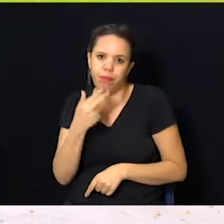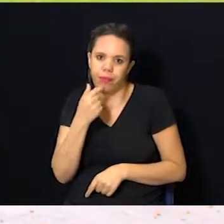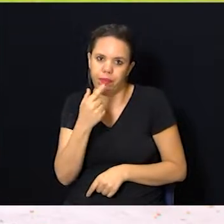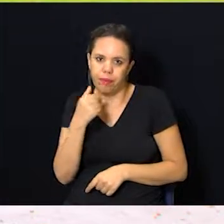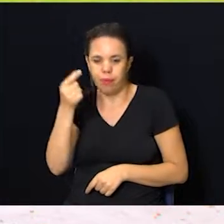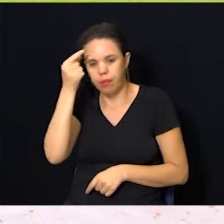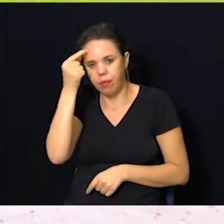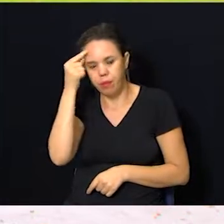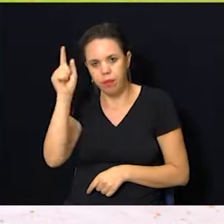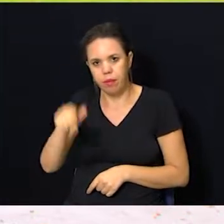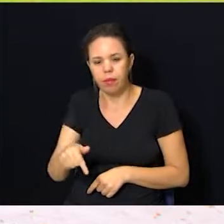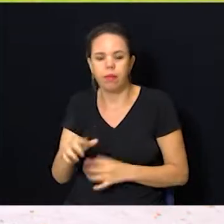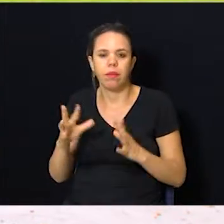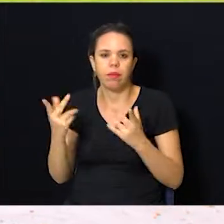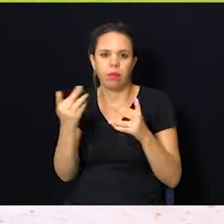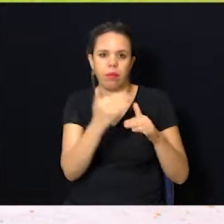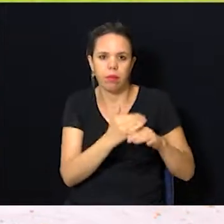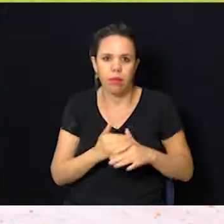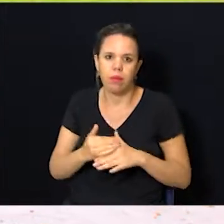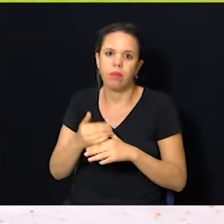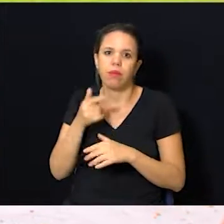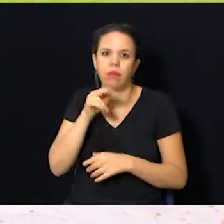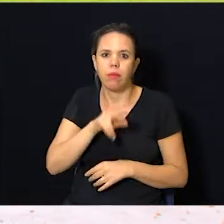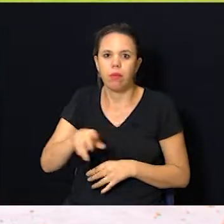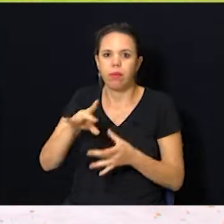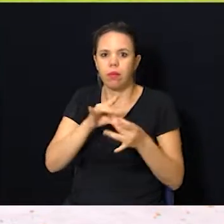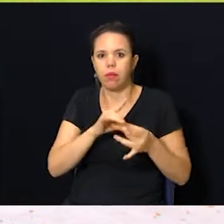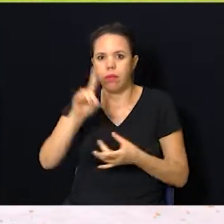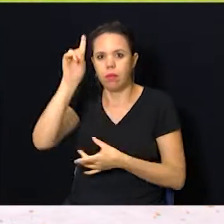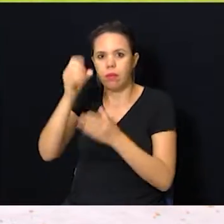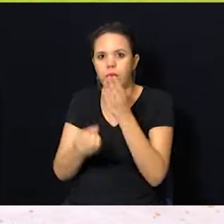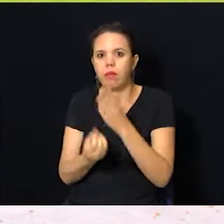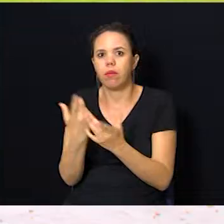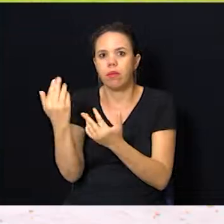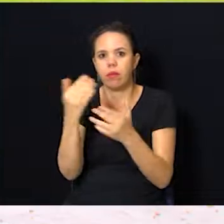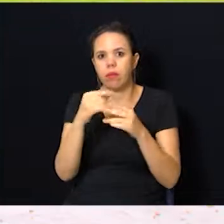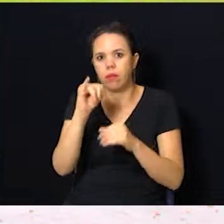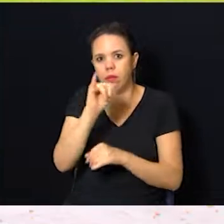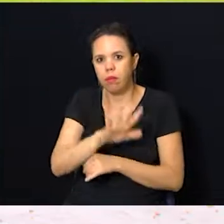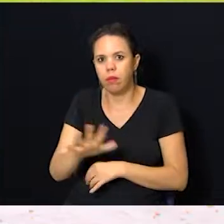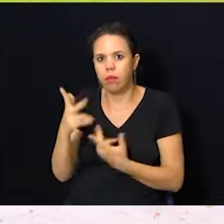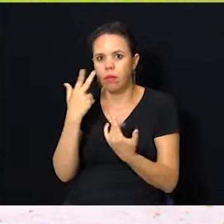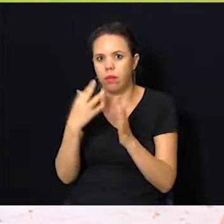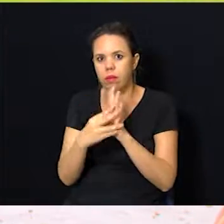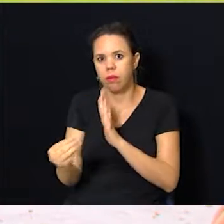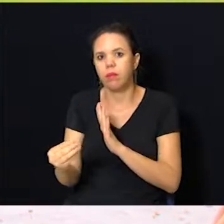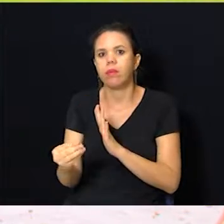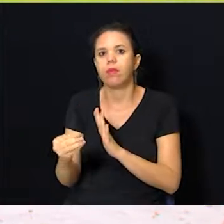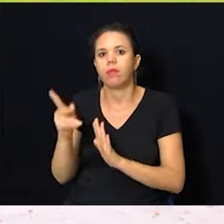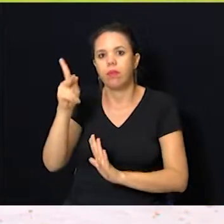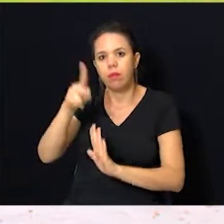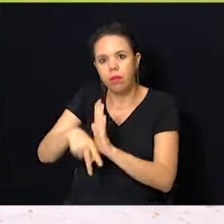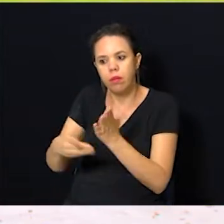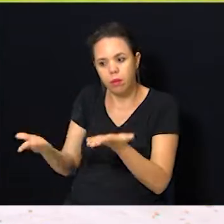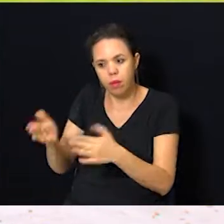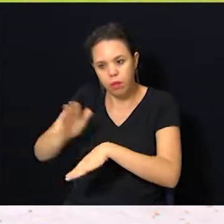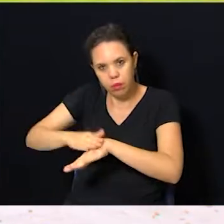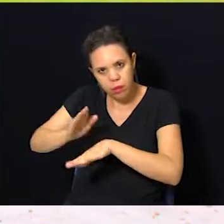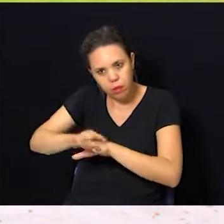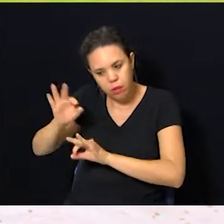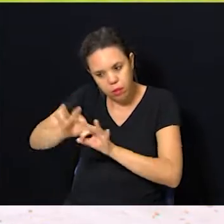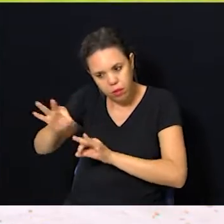Então, nós temos que ter consciência dessa irmandade que Deus nos criou, a sua imagem e semelhança. Então, esse projeto,